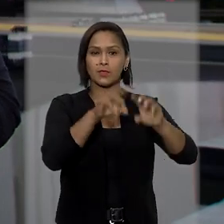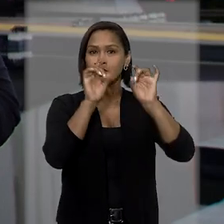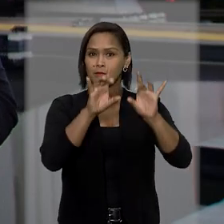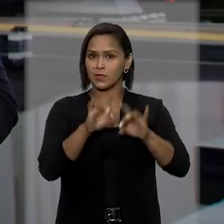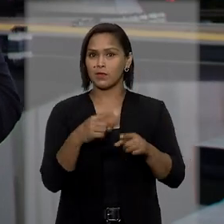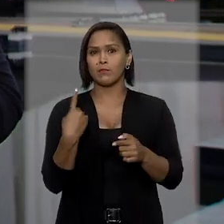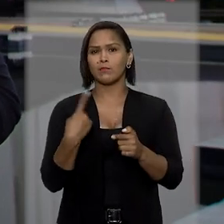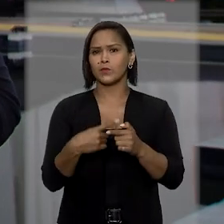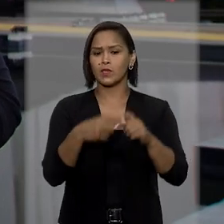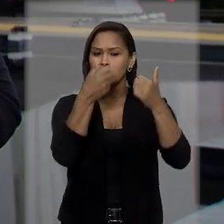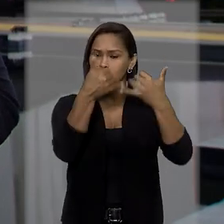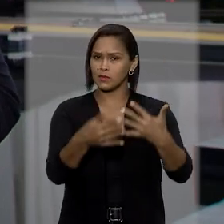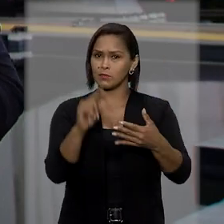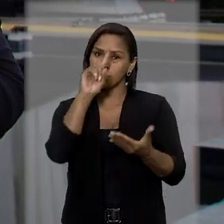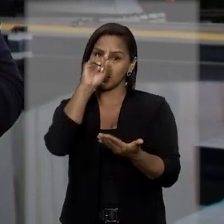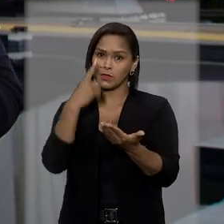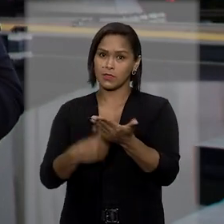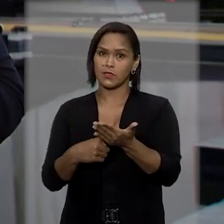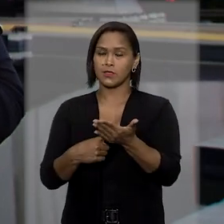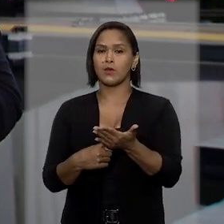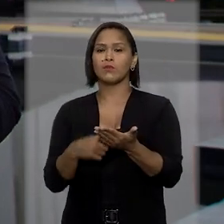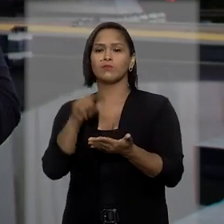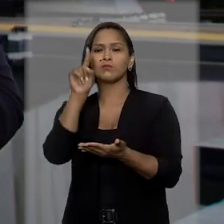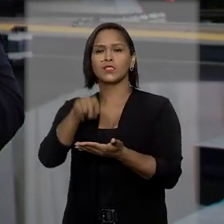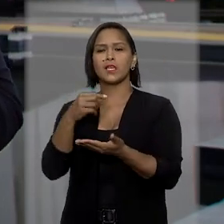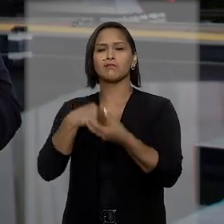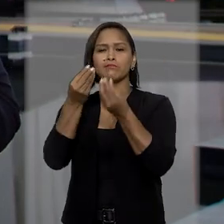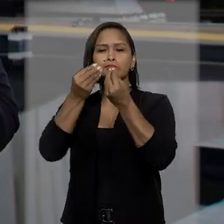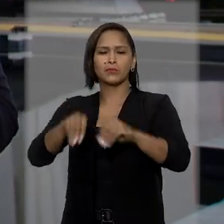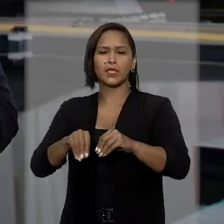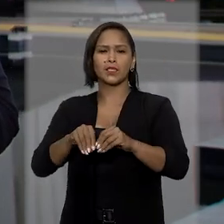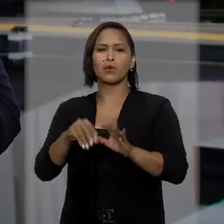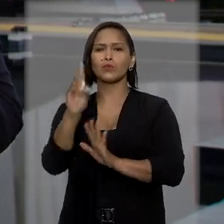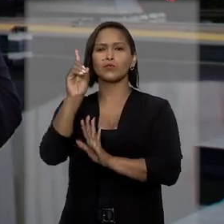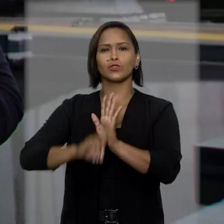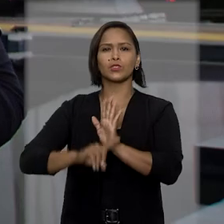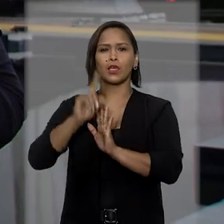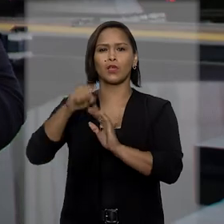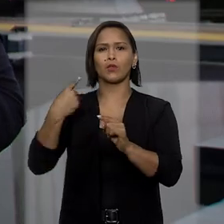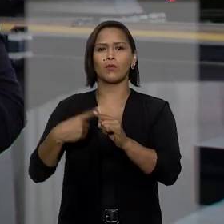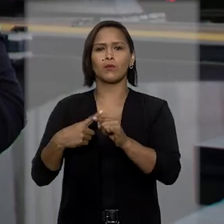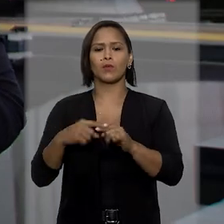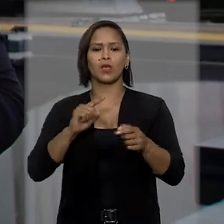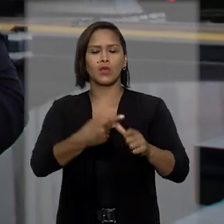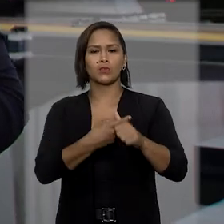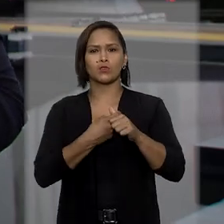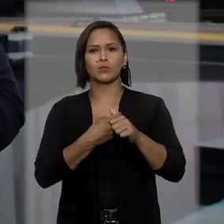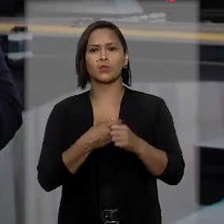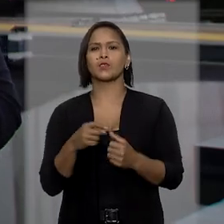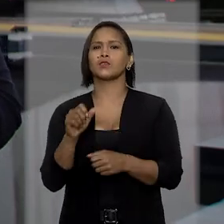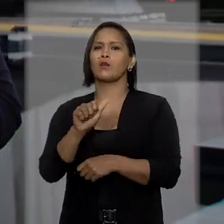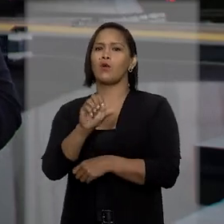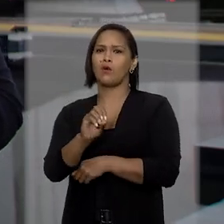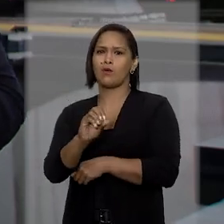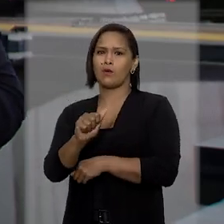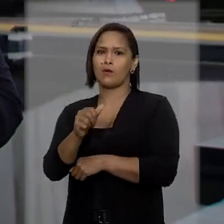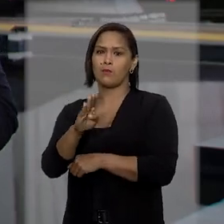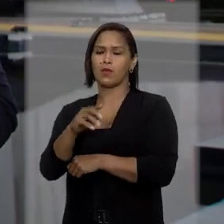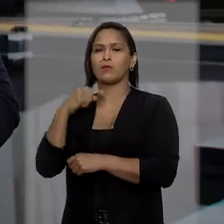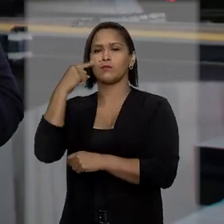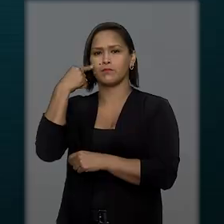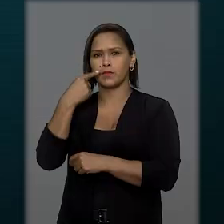cela especial. Na decisão, o ministro explicou que ele perdeu essa prerrogativa por conta da suspensão da inscrição como